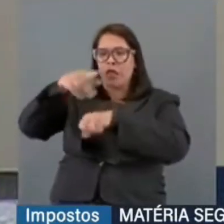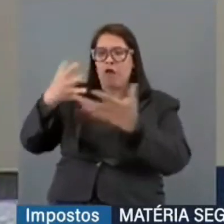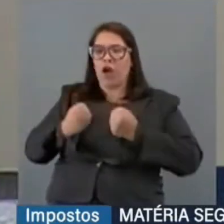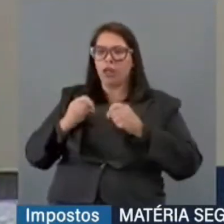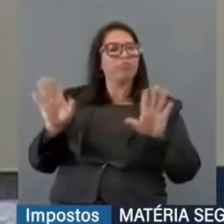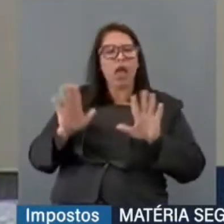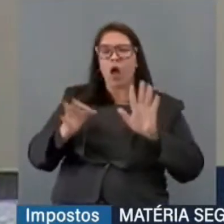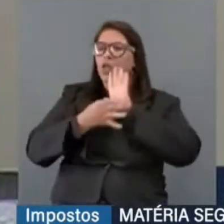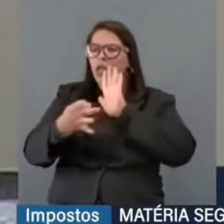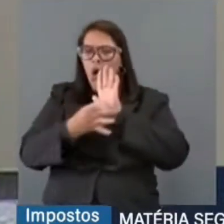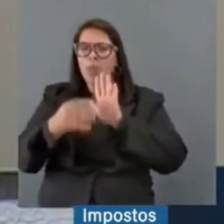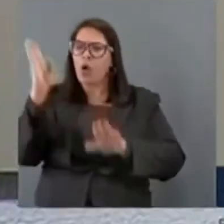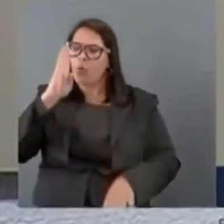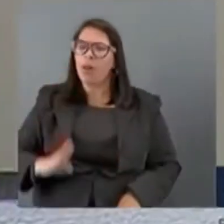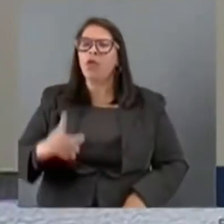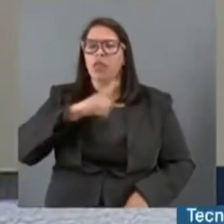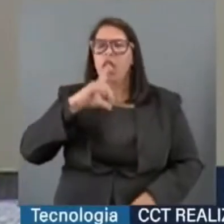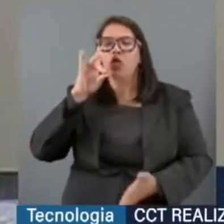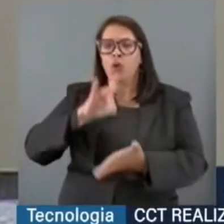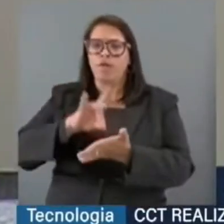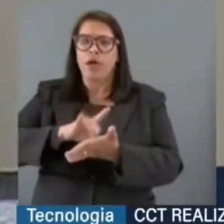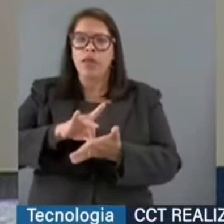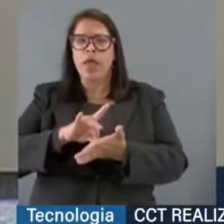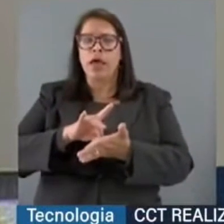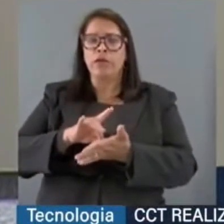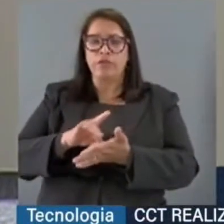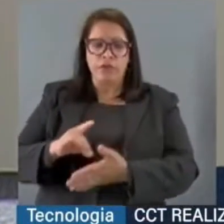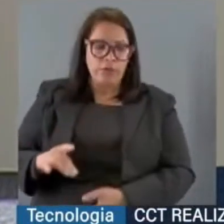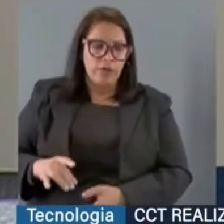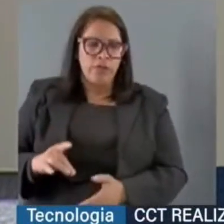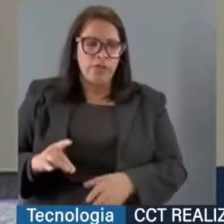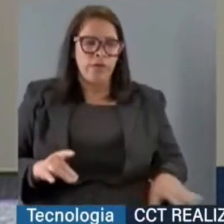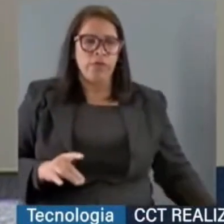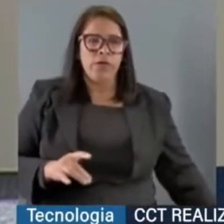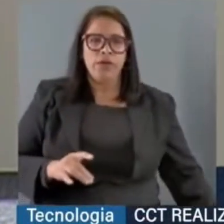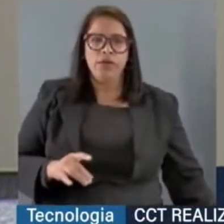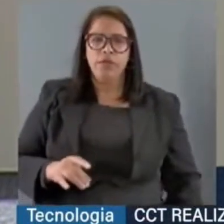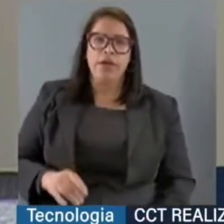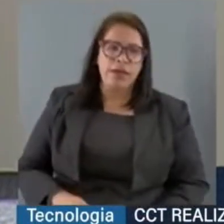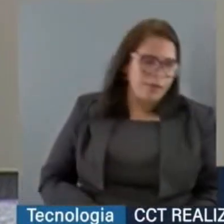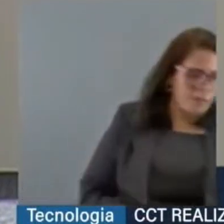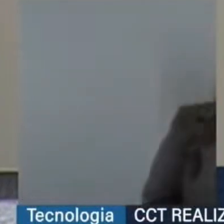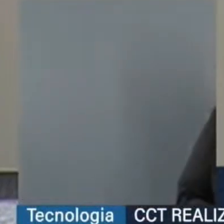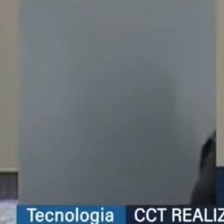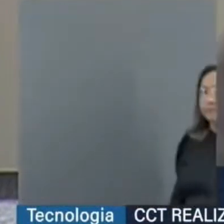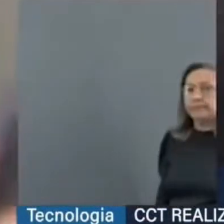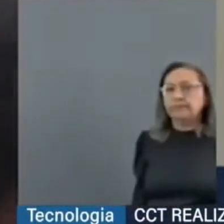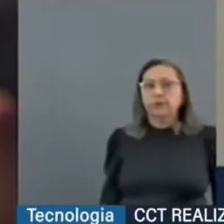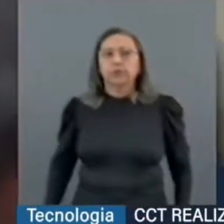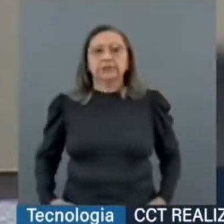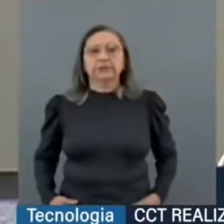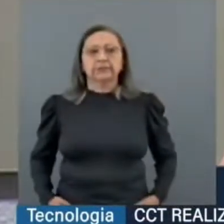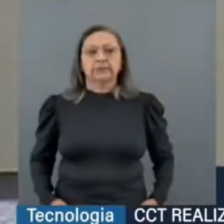tem a sua realidade, e essa realidade deve ser levada em consideração, evidentemente.